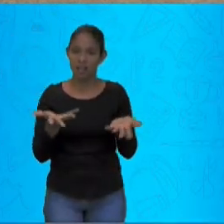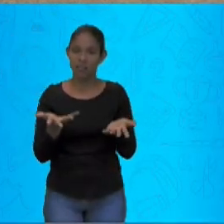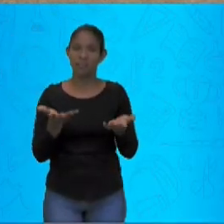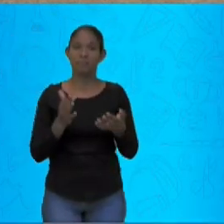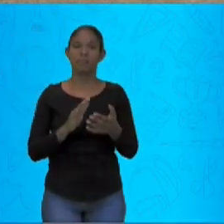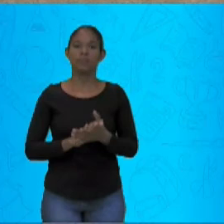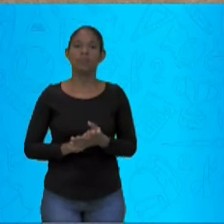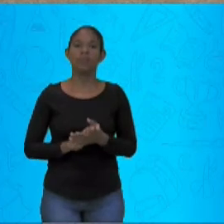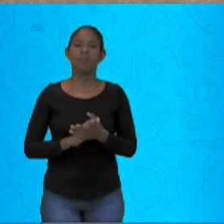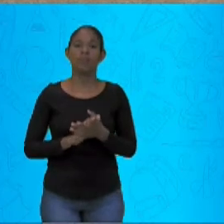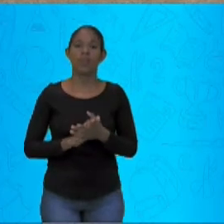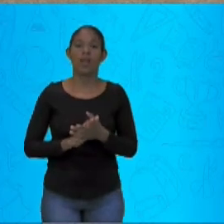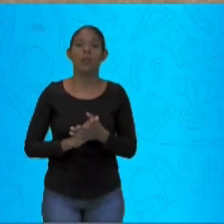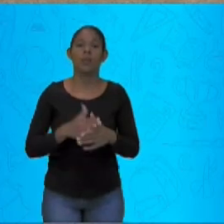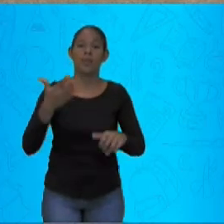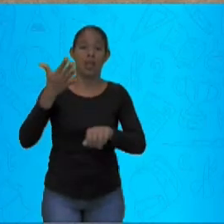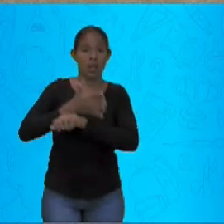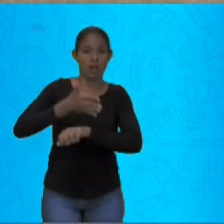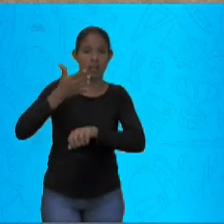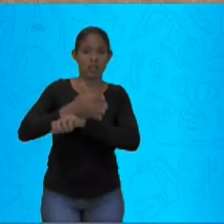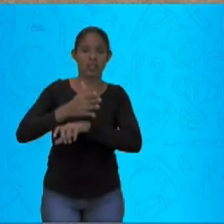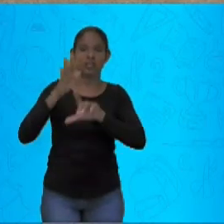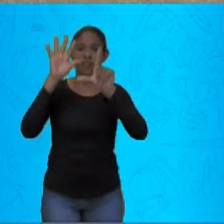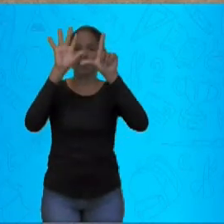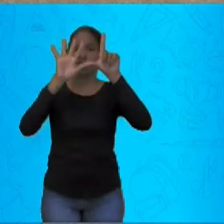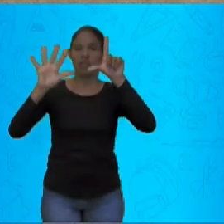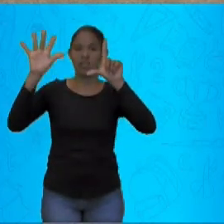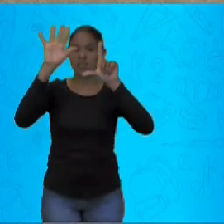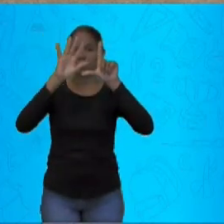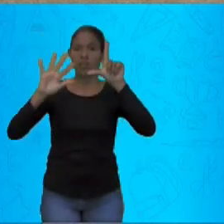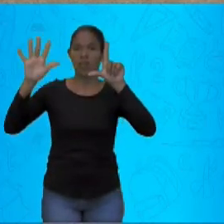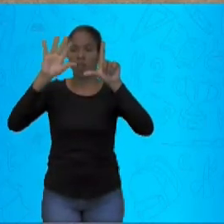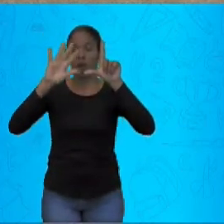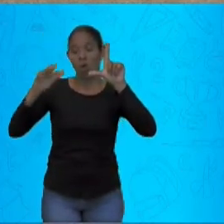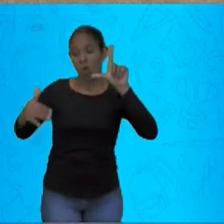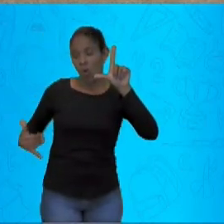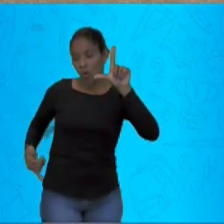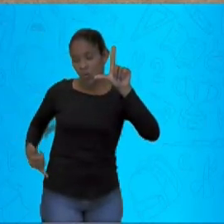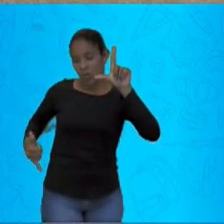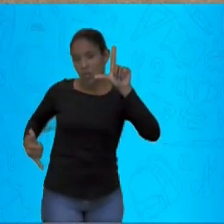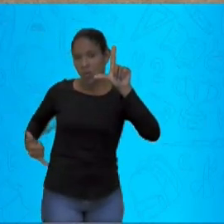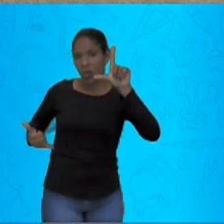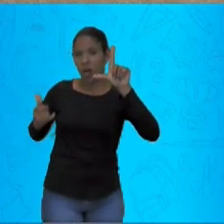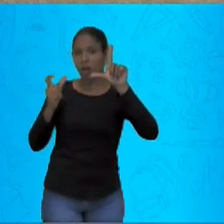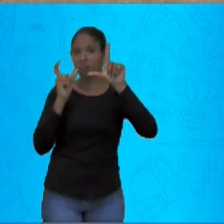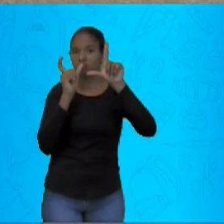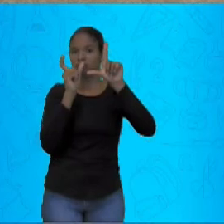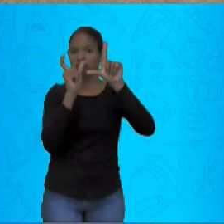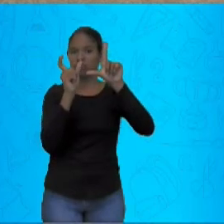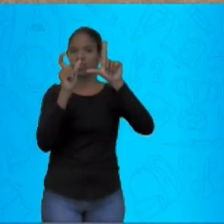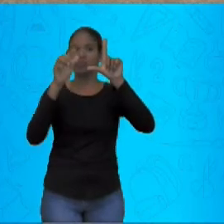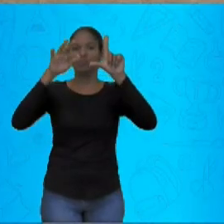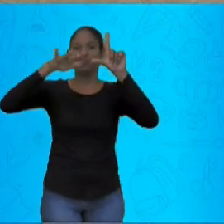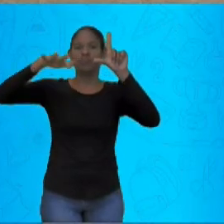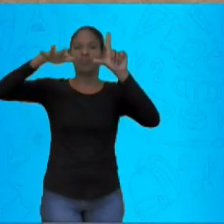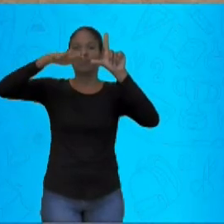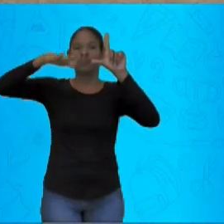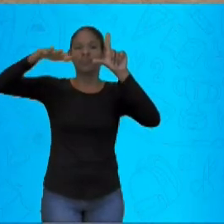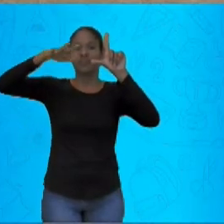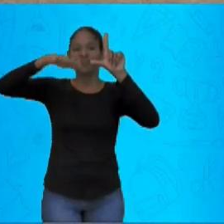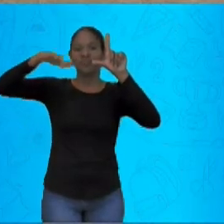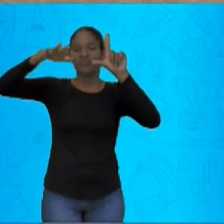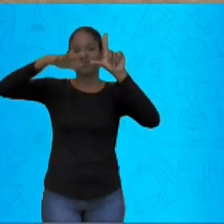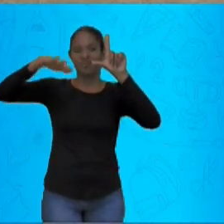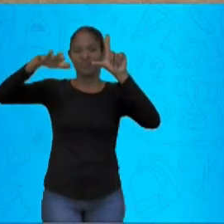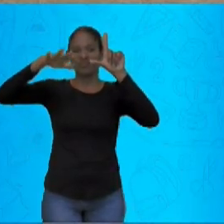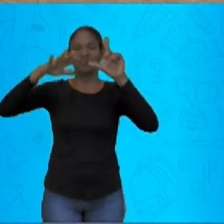para acessar a plataforma SMEDGV, basta apontar a câmera do seu celular na imagem que aparece no